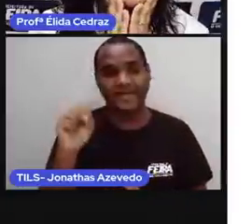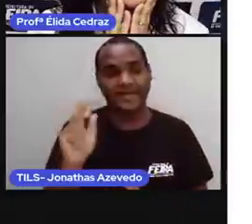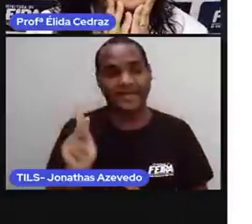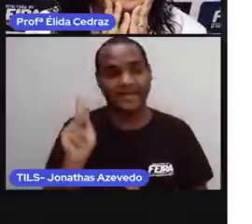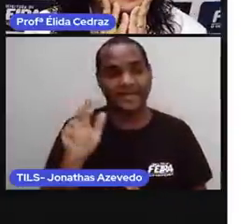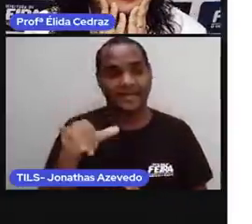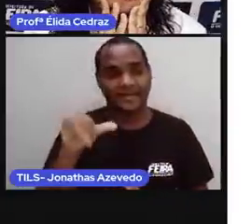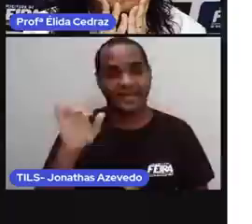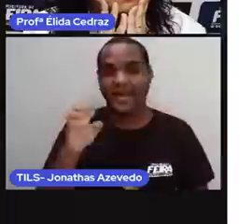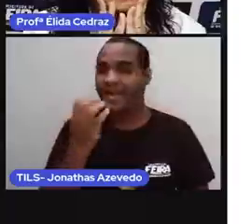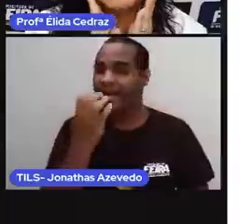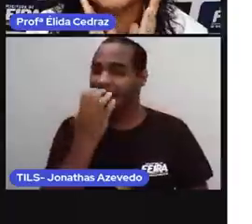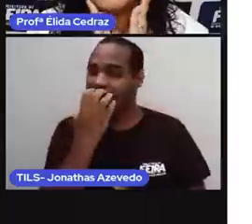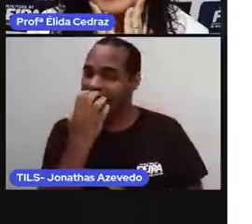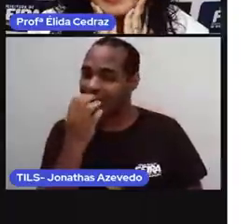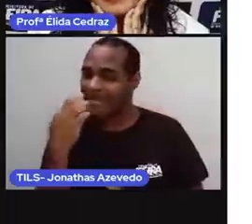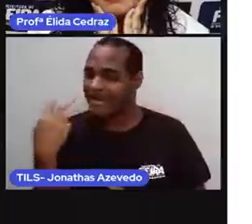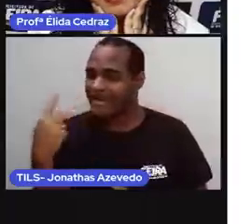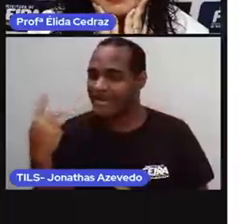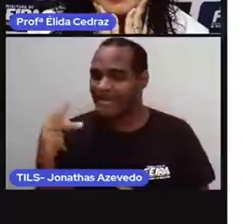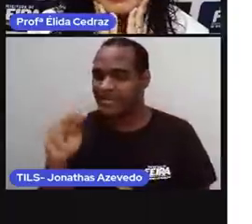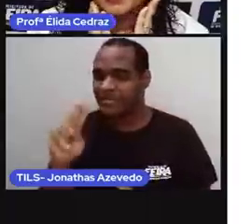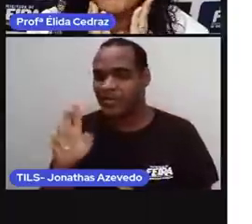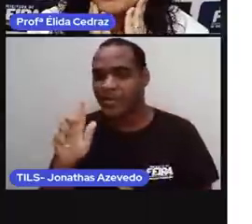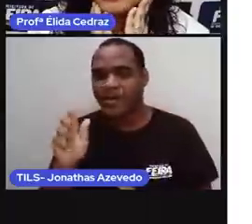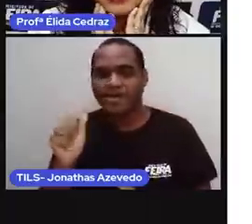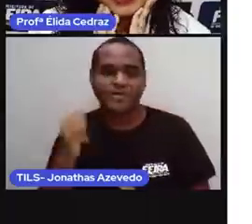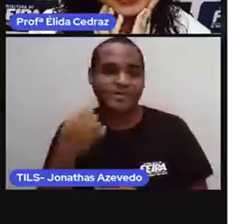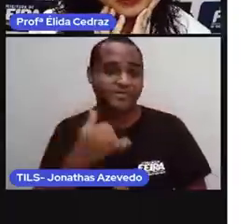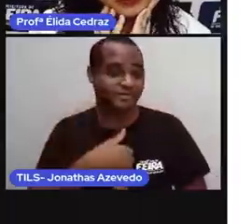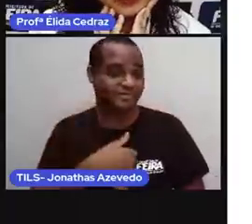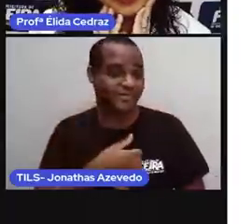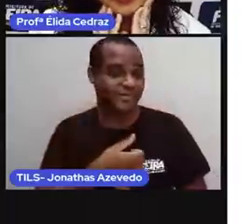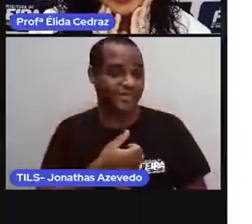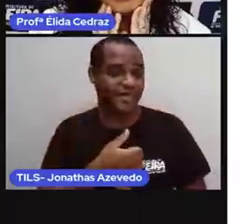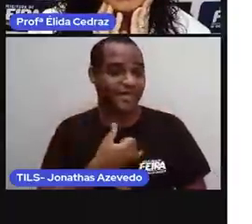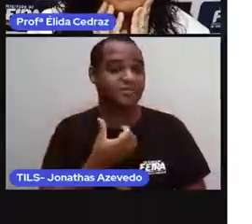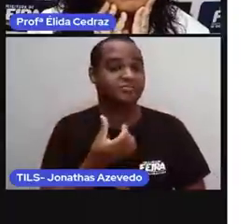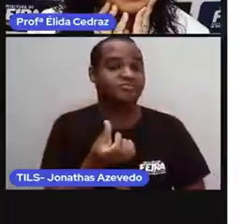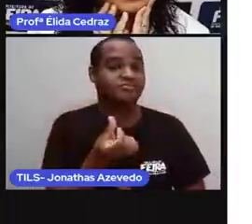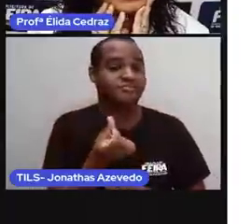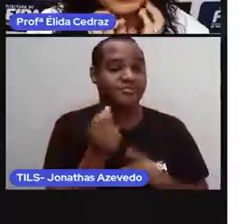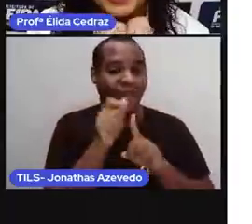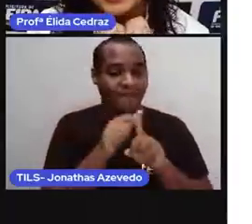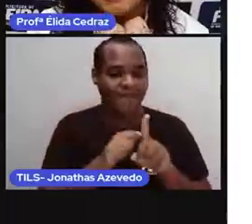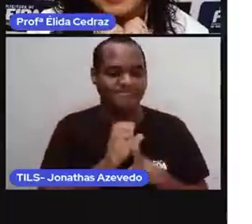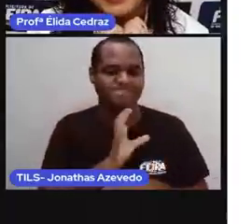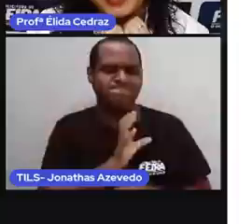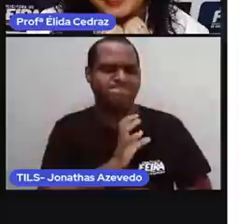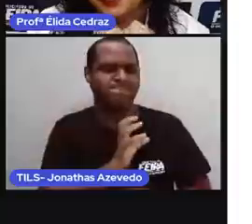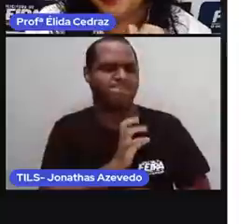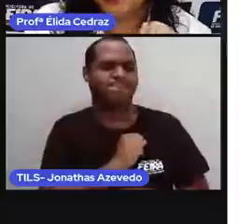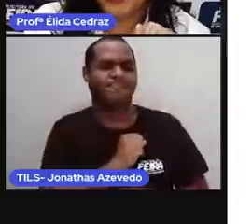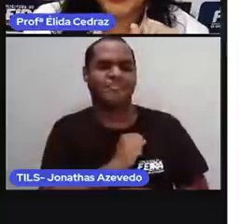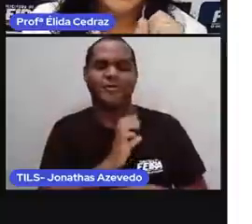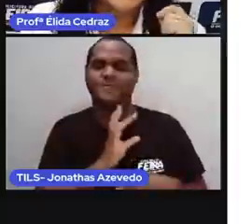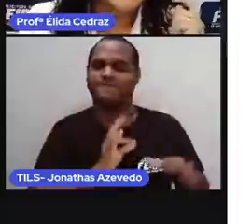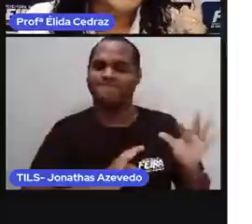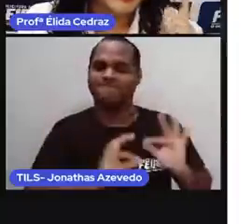a minha cadelinha Pug de seis meses. É o meu xodó. Sou apaixonada por Sky.